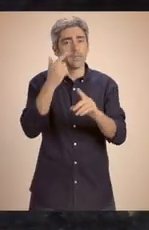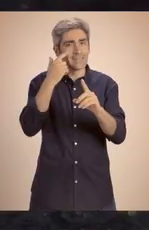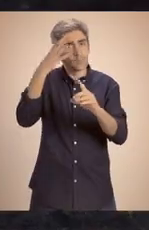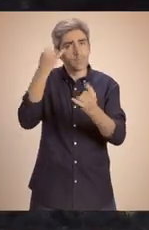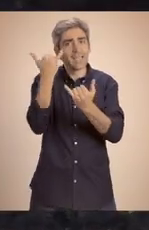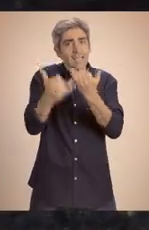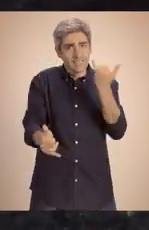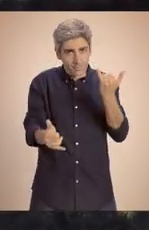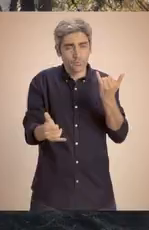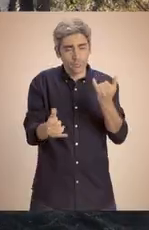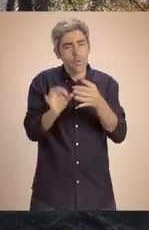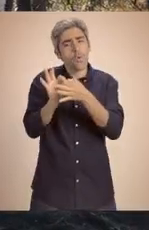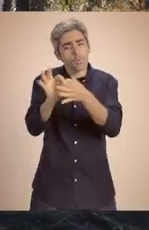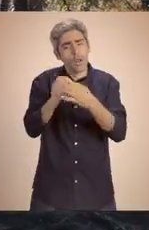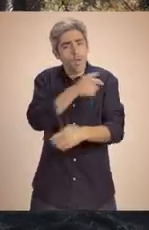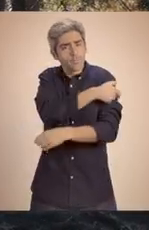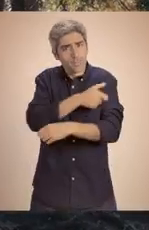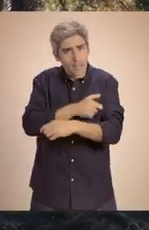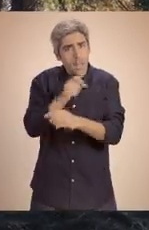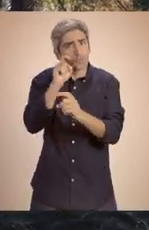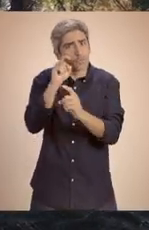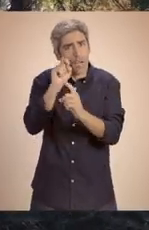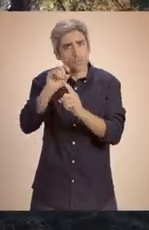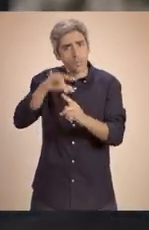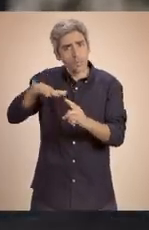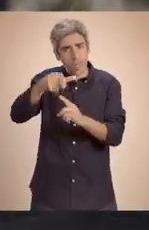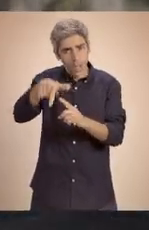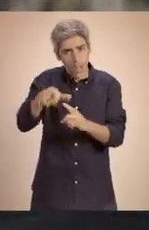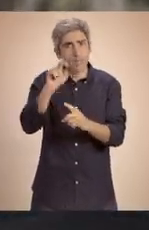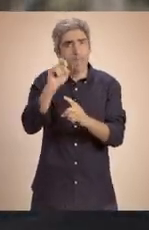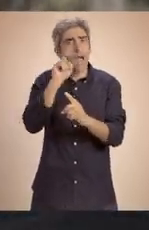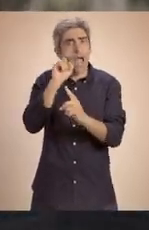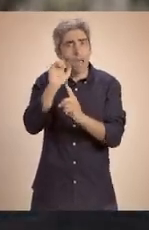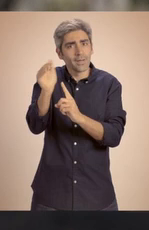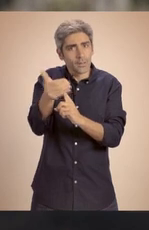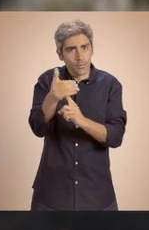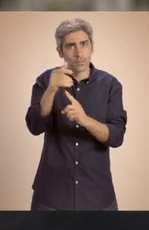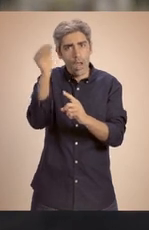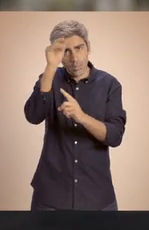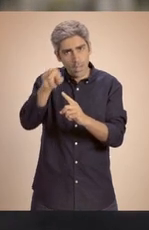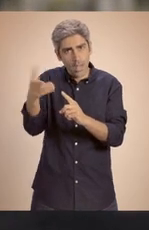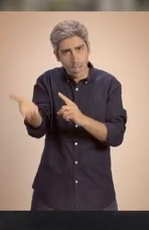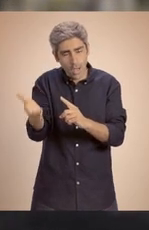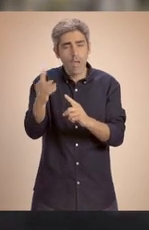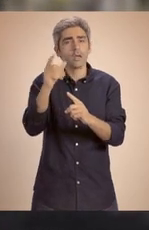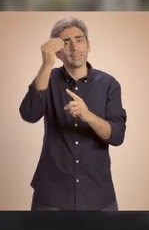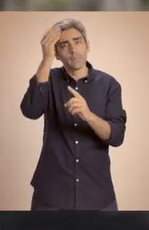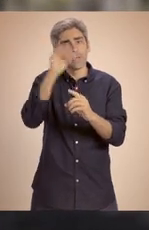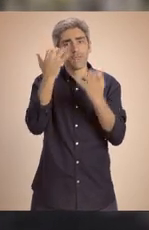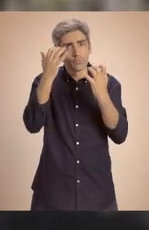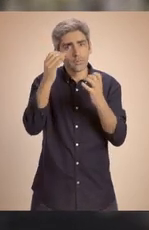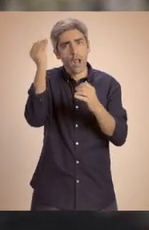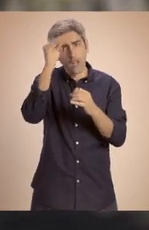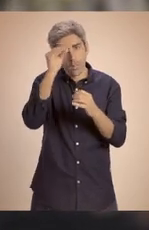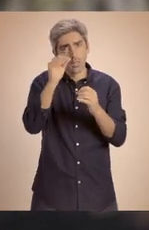Alerte para comportamentos de risco. Colabore com o seu oficial de segurança local e conheça o abrigo coletivo da sua aldeia. Saiba mais sobre o